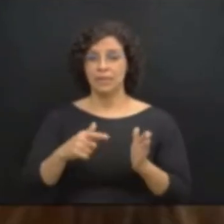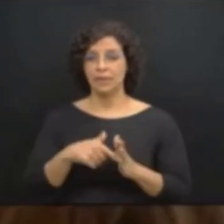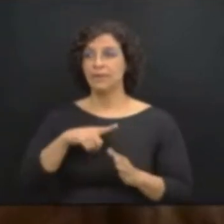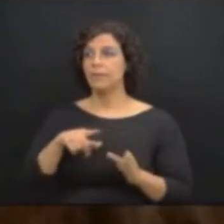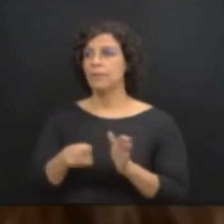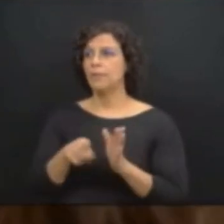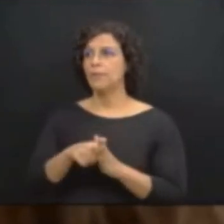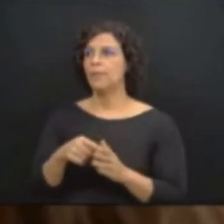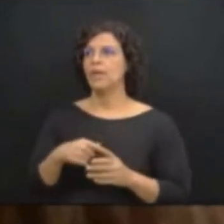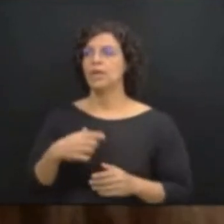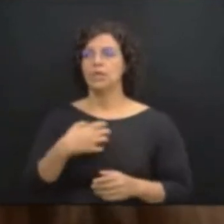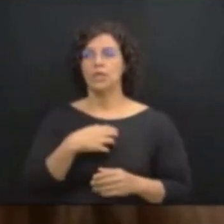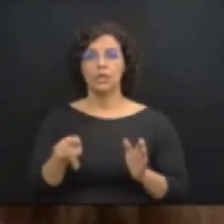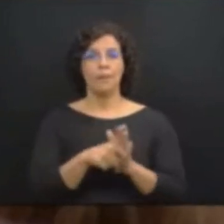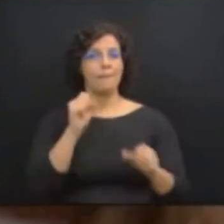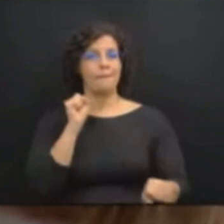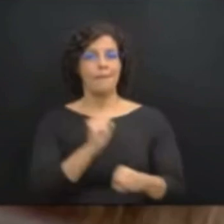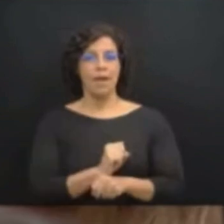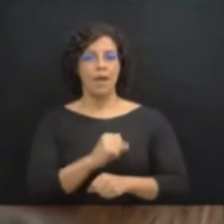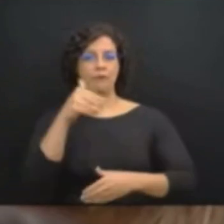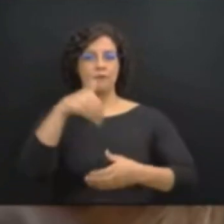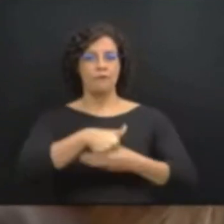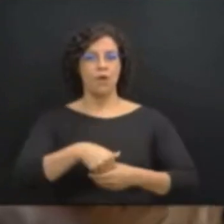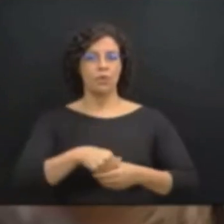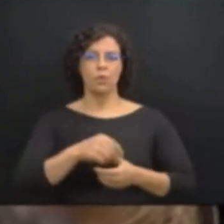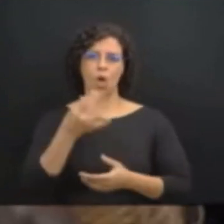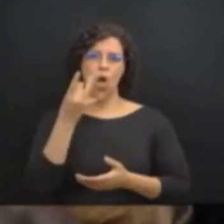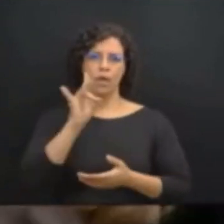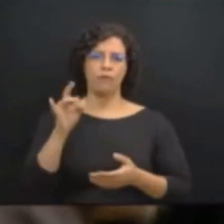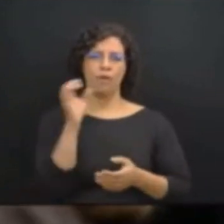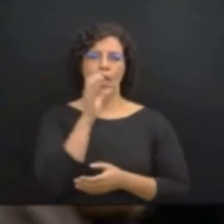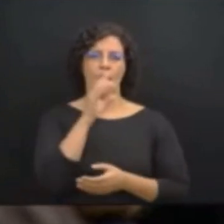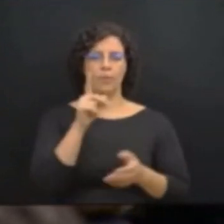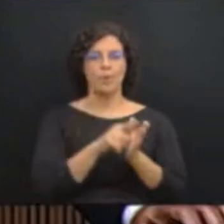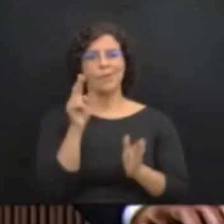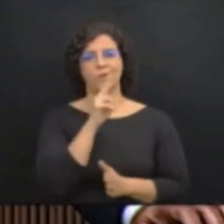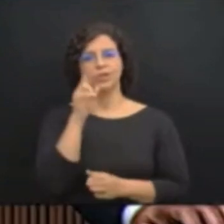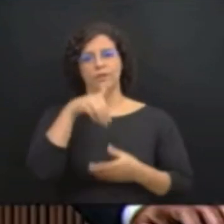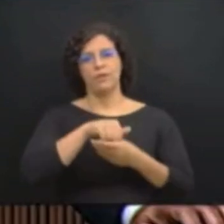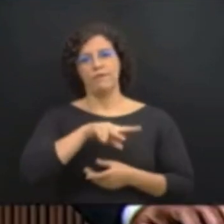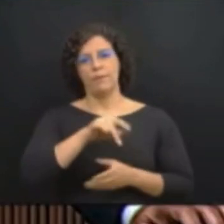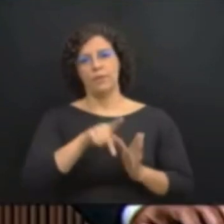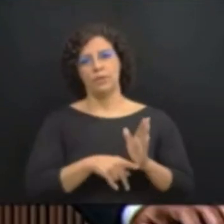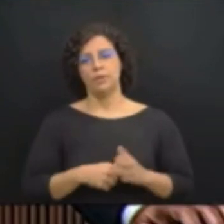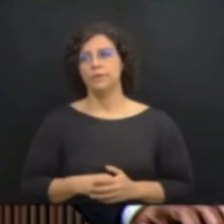já é o suficiente para pararmos esta votação ridícula e atropelada em regime de urgência.